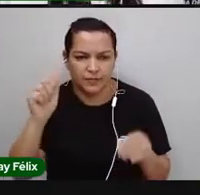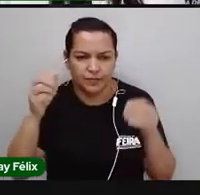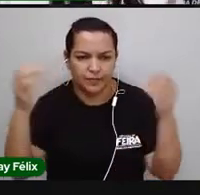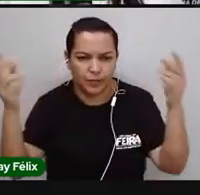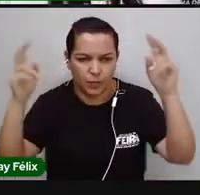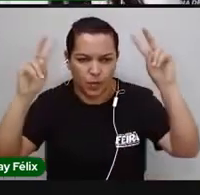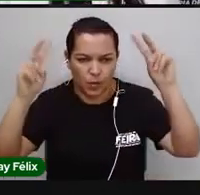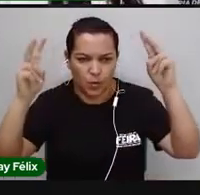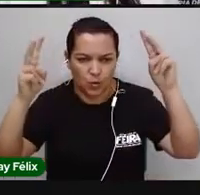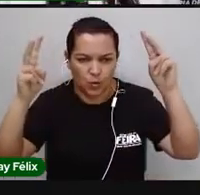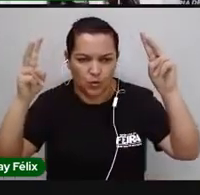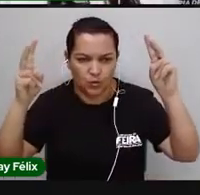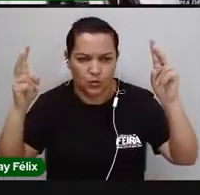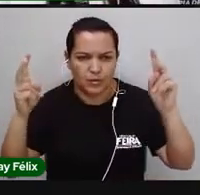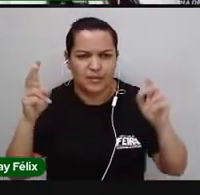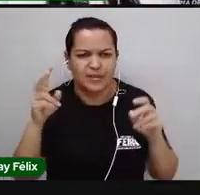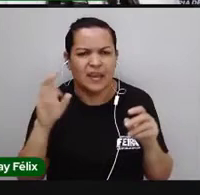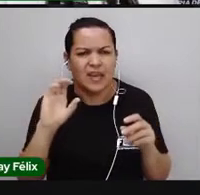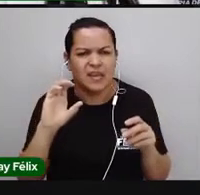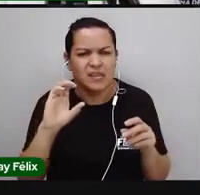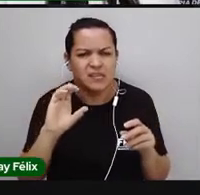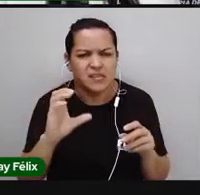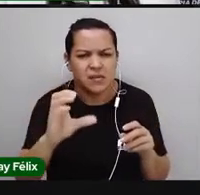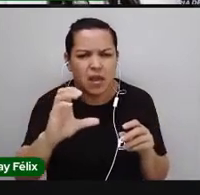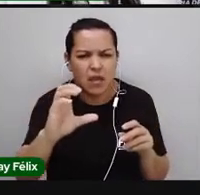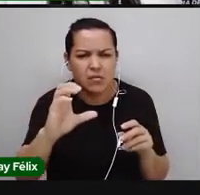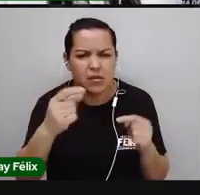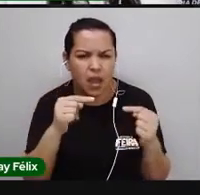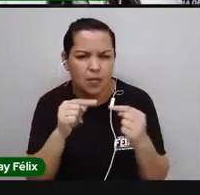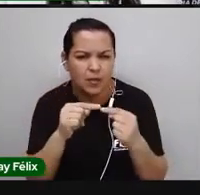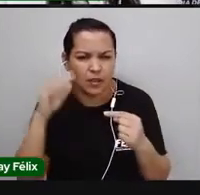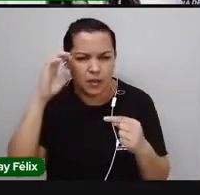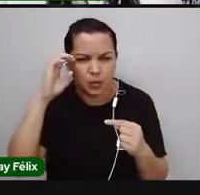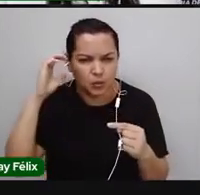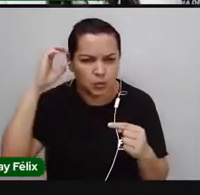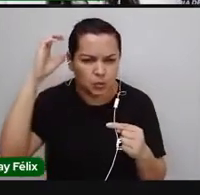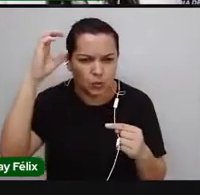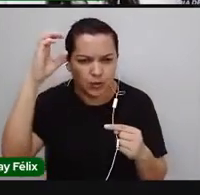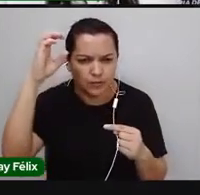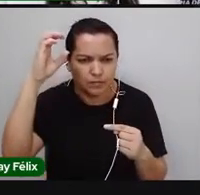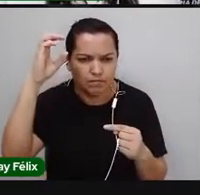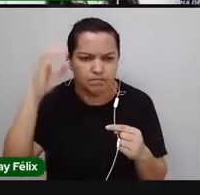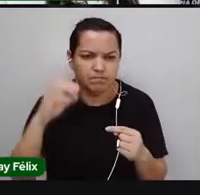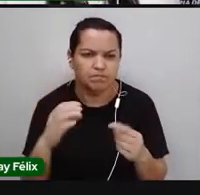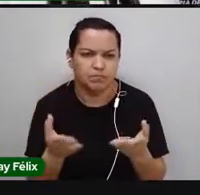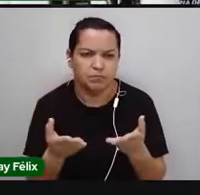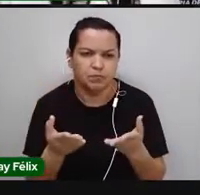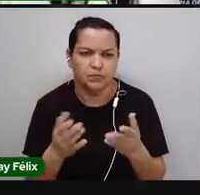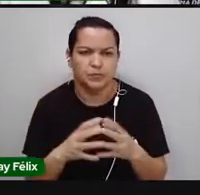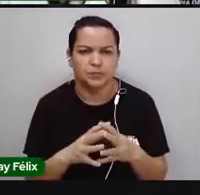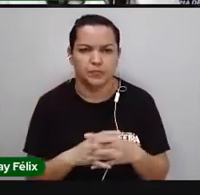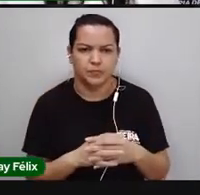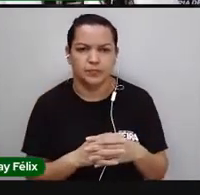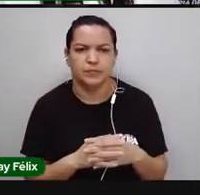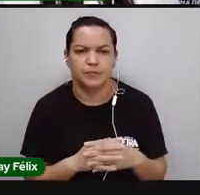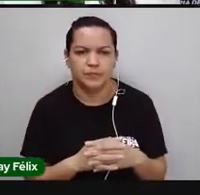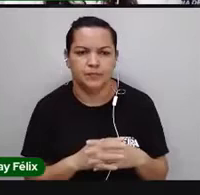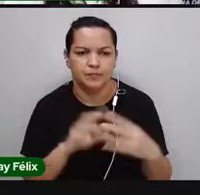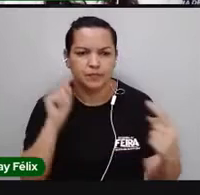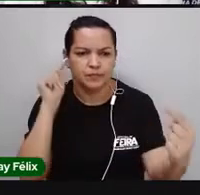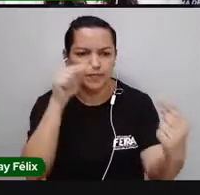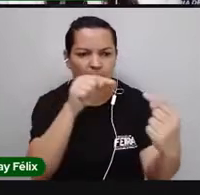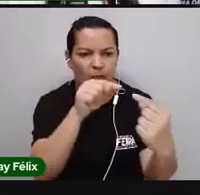Vamos descobrir isso ao longo das nossas, da nossa aula de hoje. Qual vai ser o